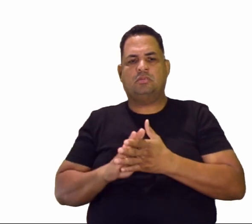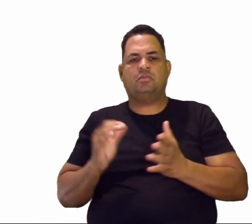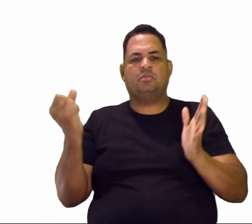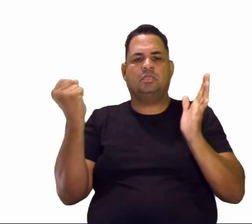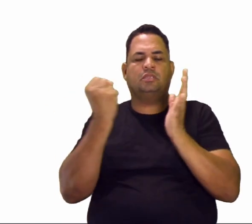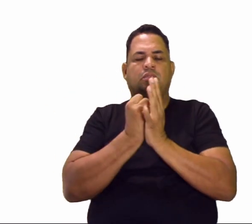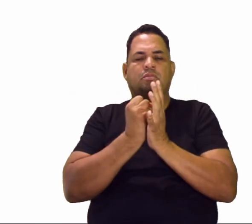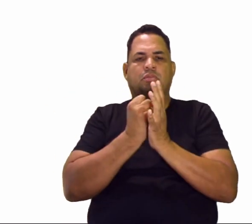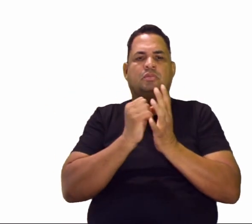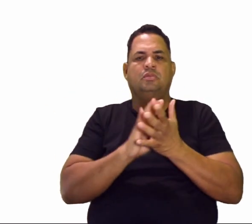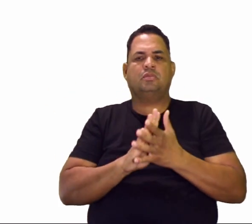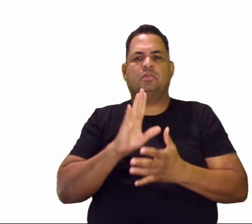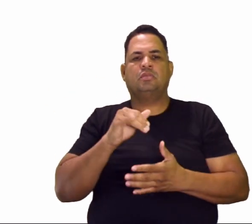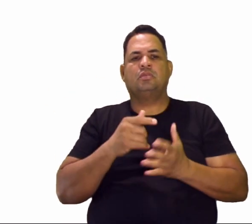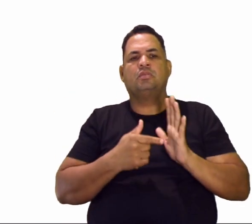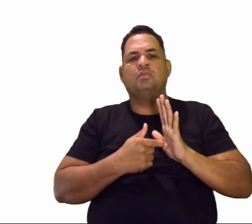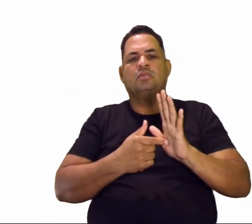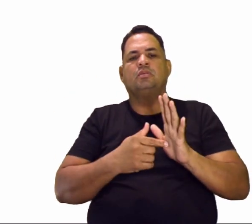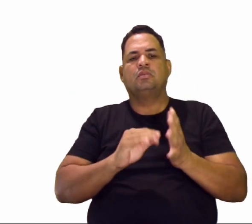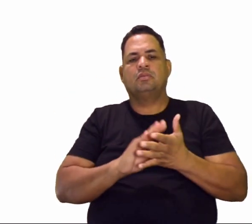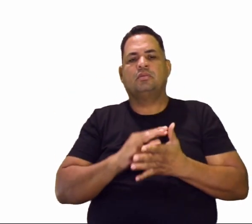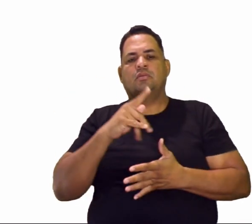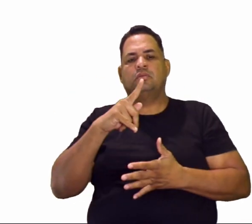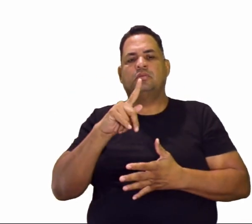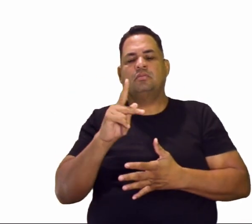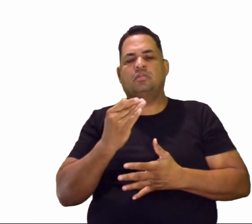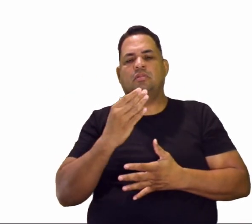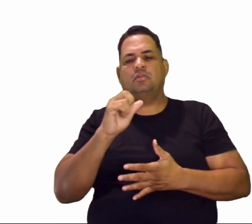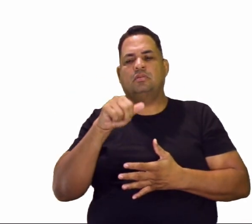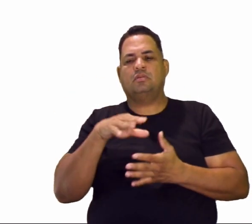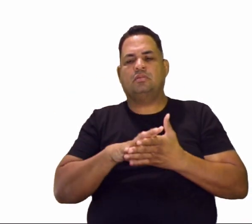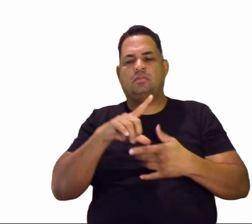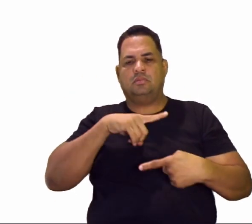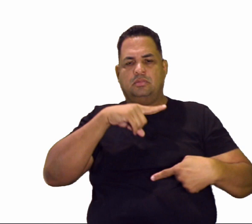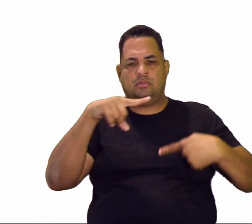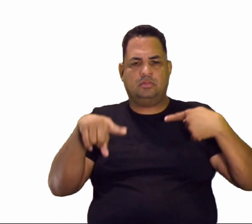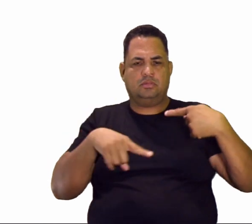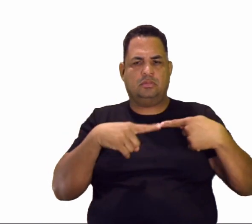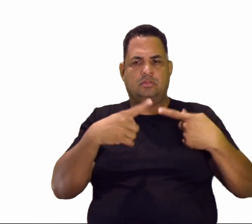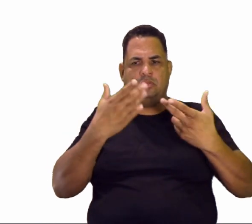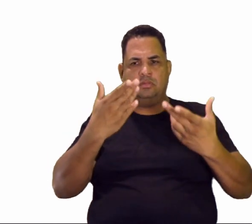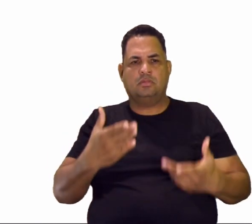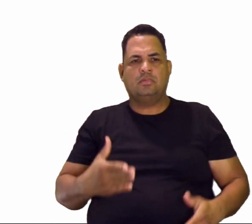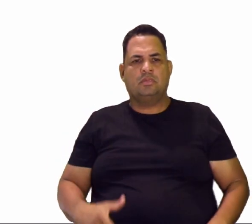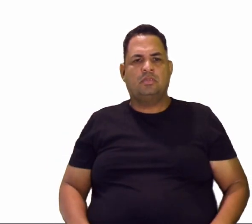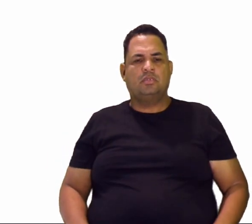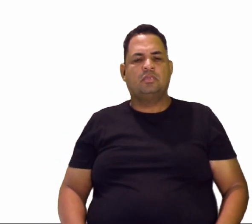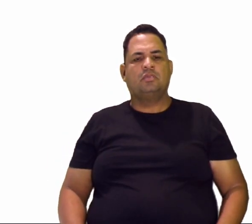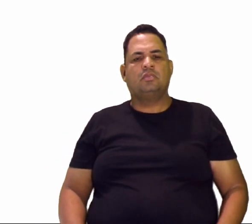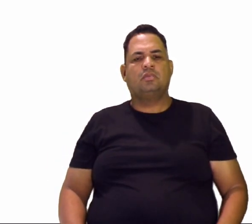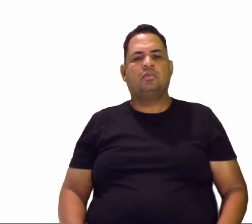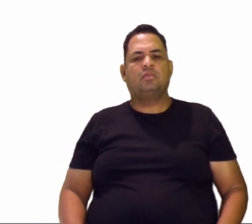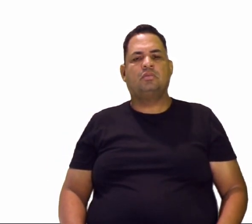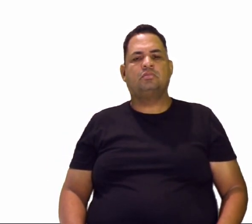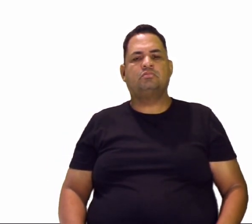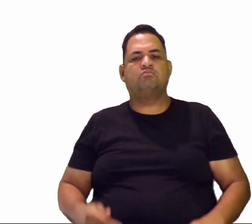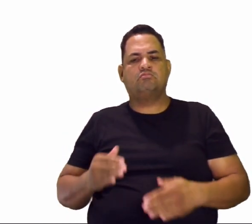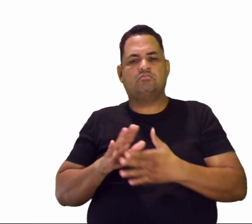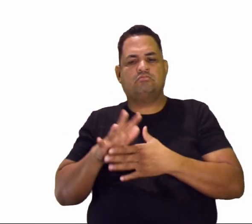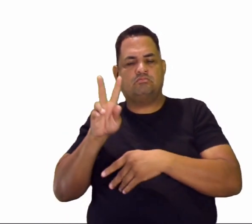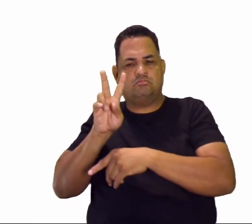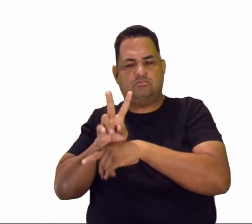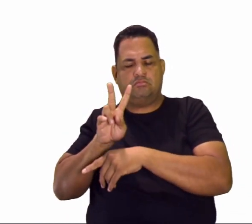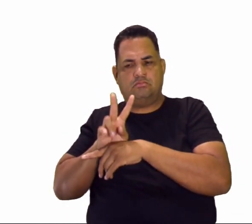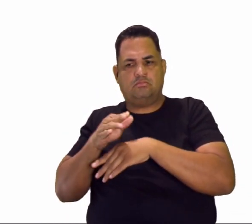cultural. E aí a gente trouxe o IFAM, né? O IFAM, ele tem esse objetivo de resguardar aí, tanto